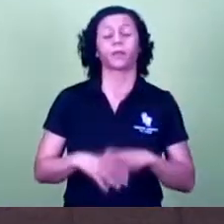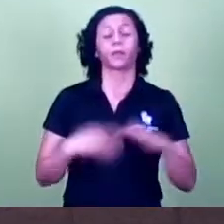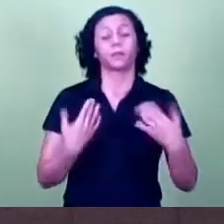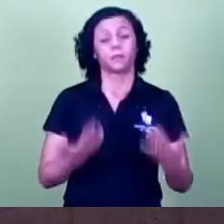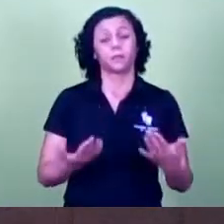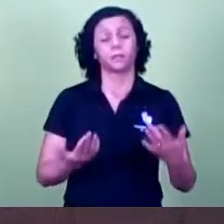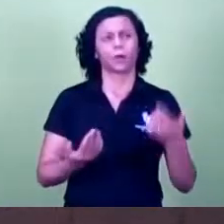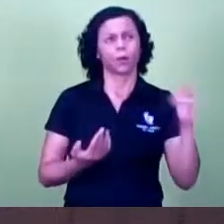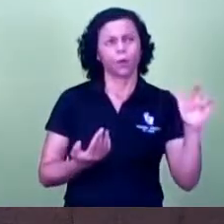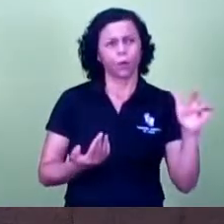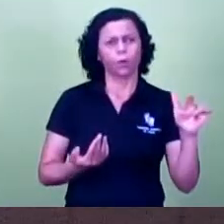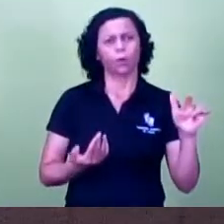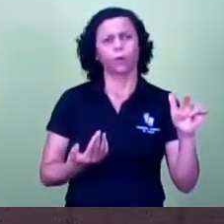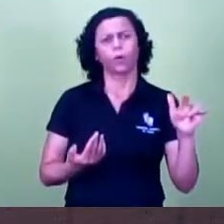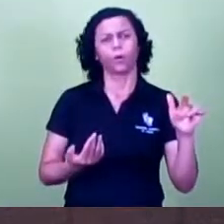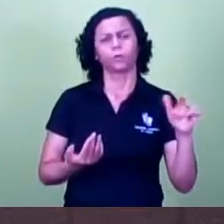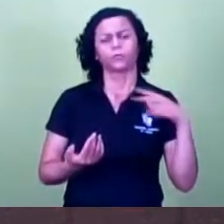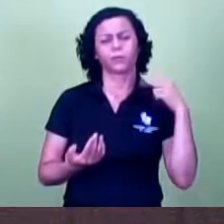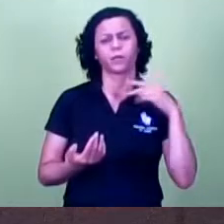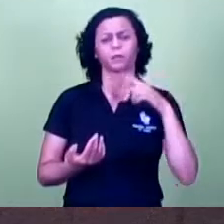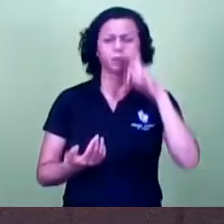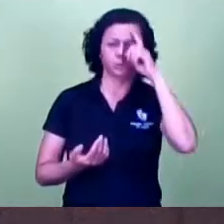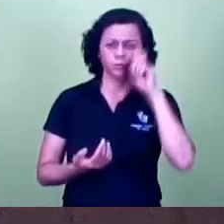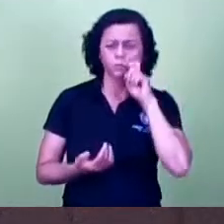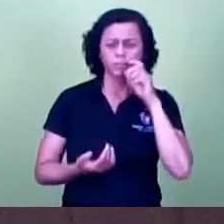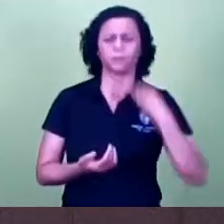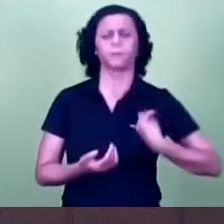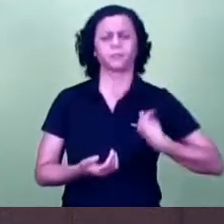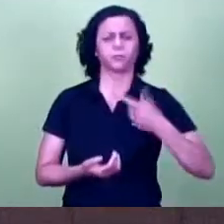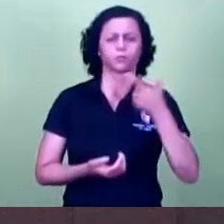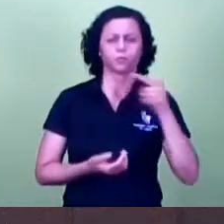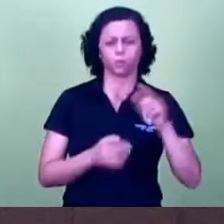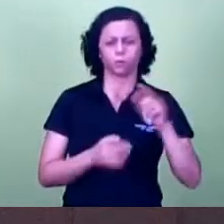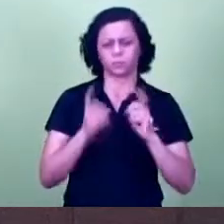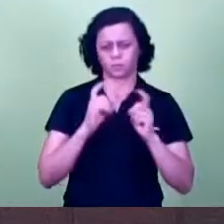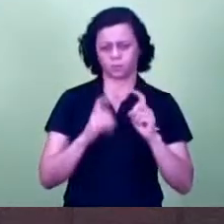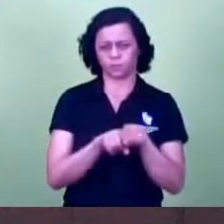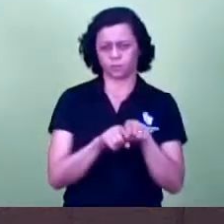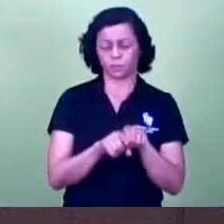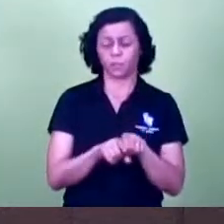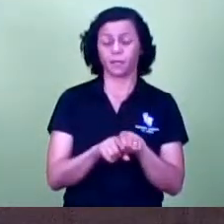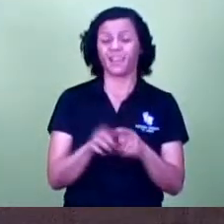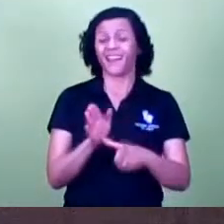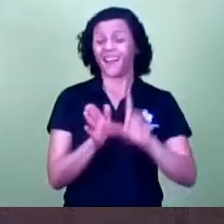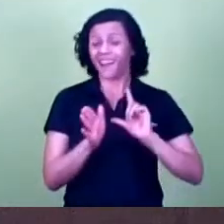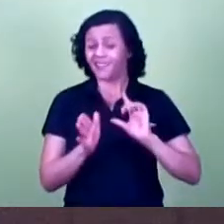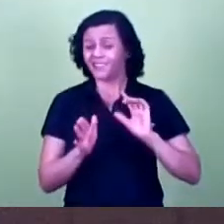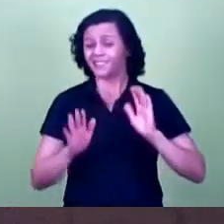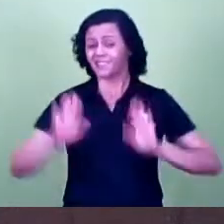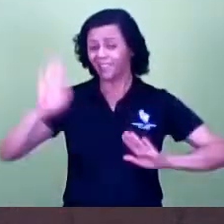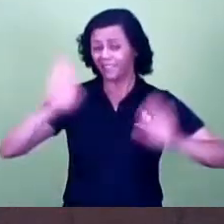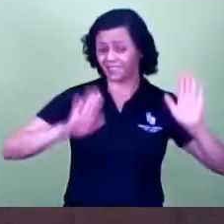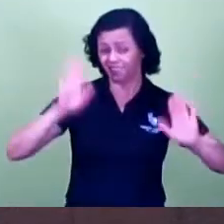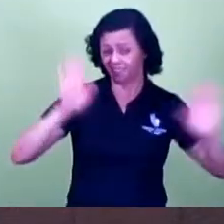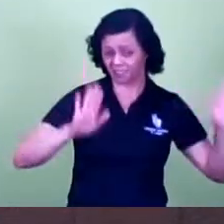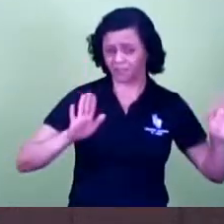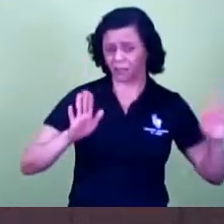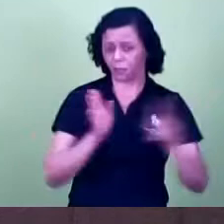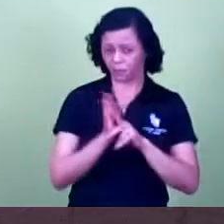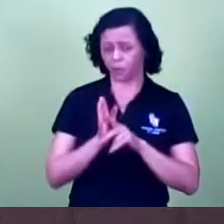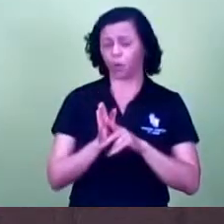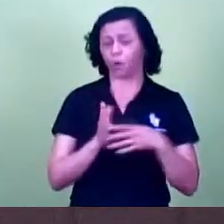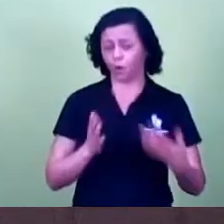de outras reuniões também a gente estava questionando antes mesmo dessa licitação desse certame vir a baila